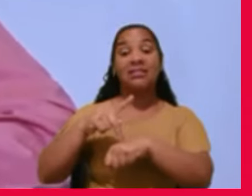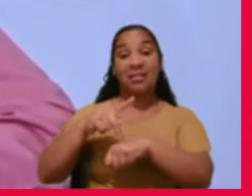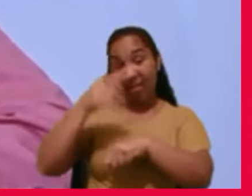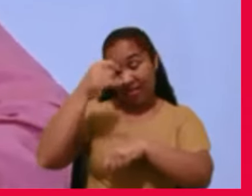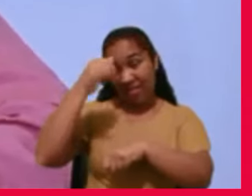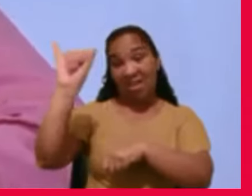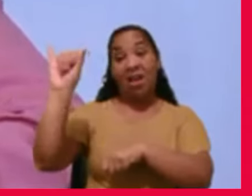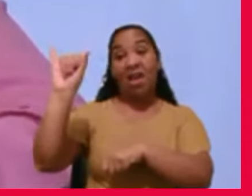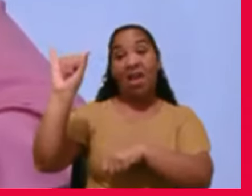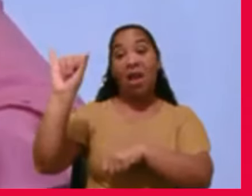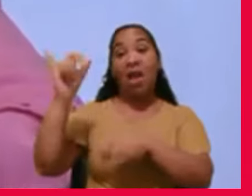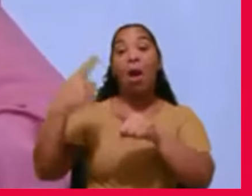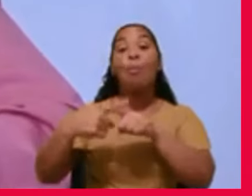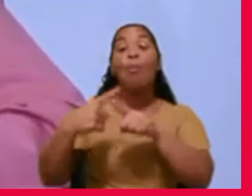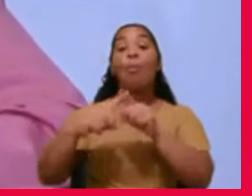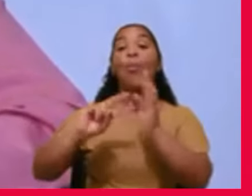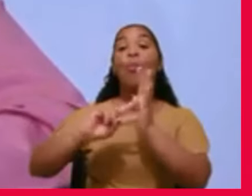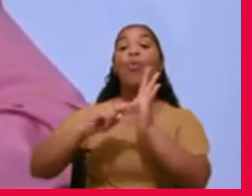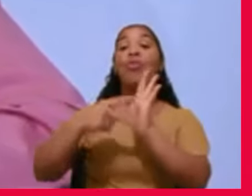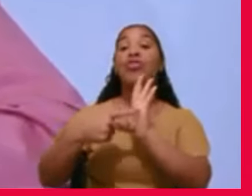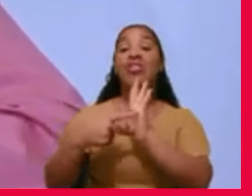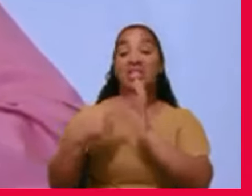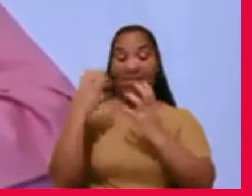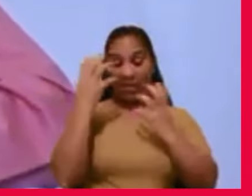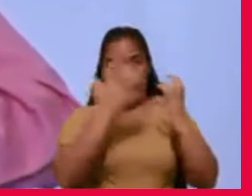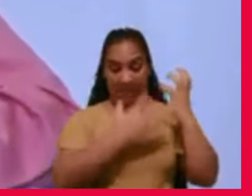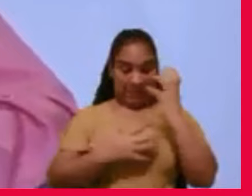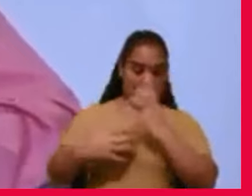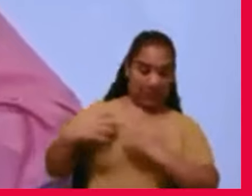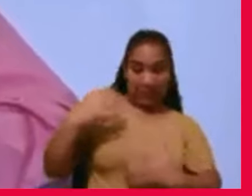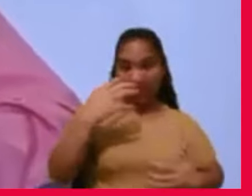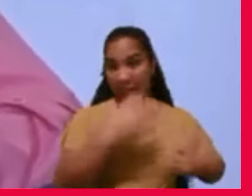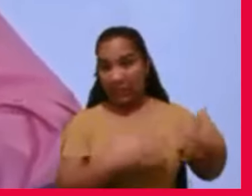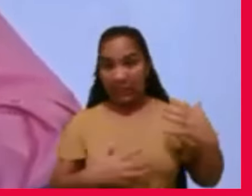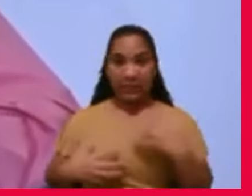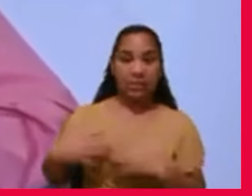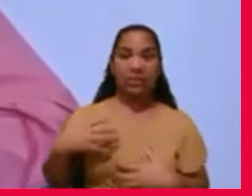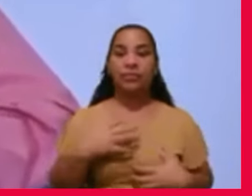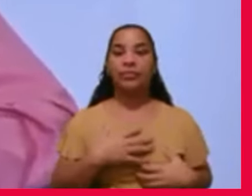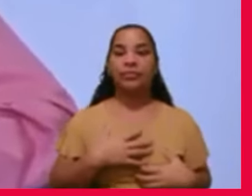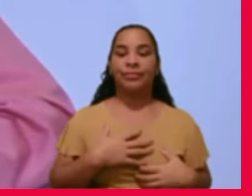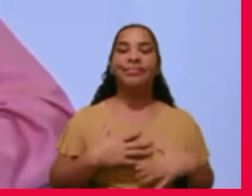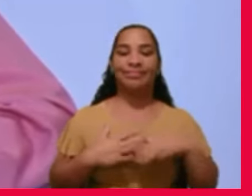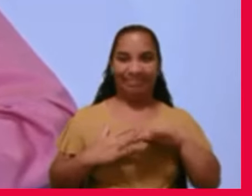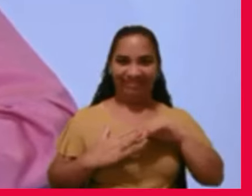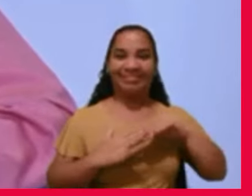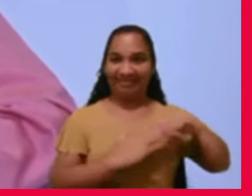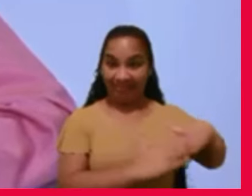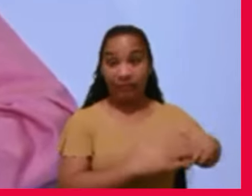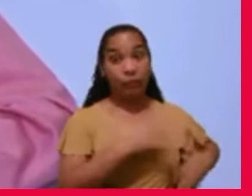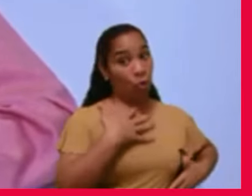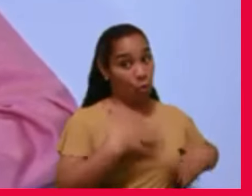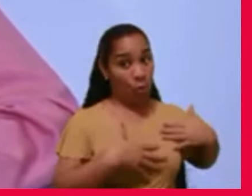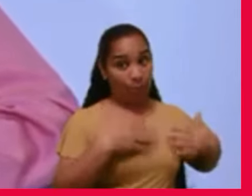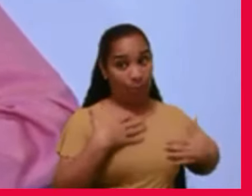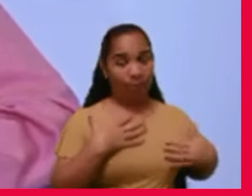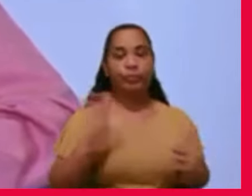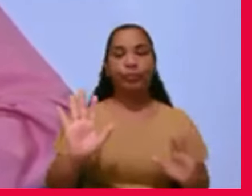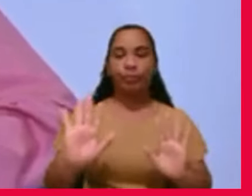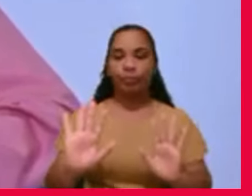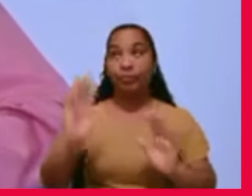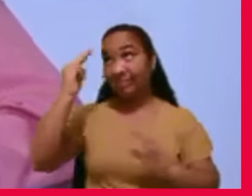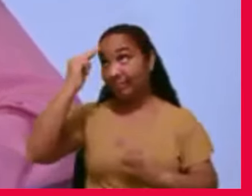transtorno orgânico. Do nosso transtorno mental, a ansiedade, a